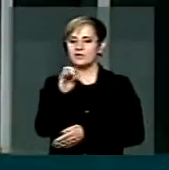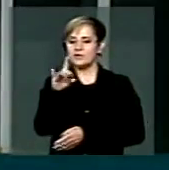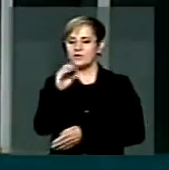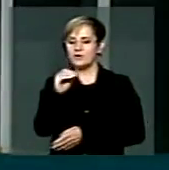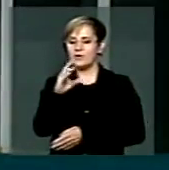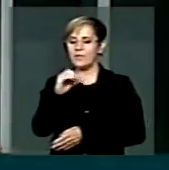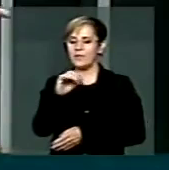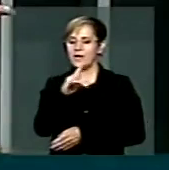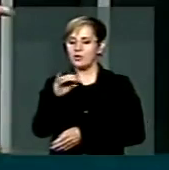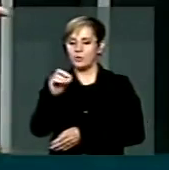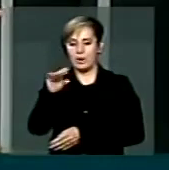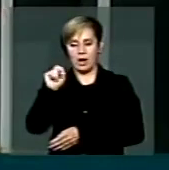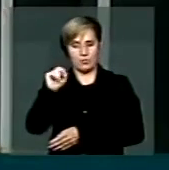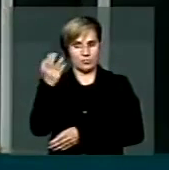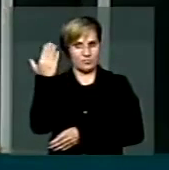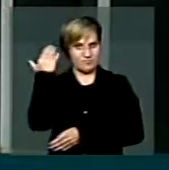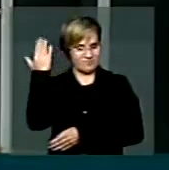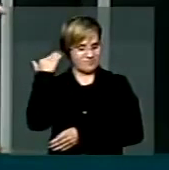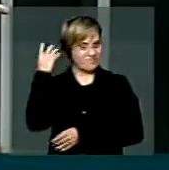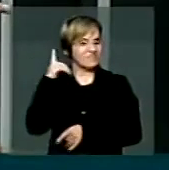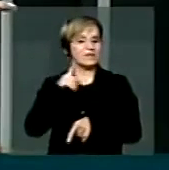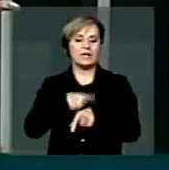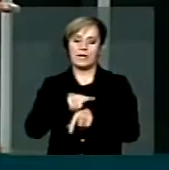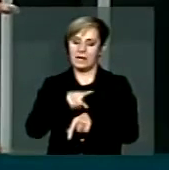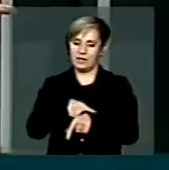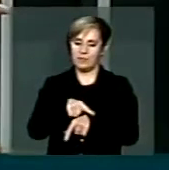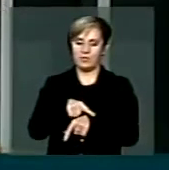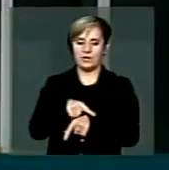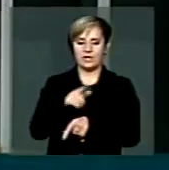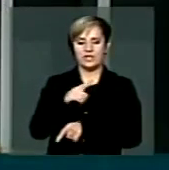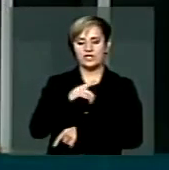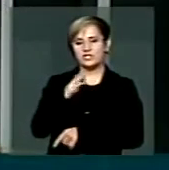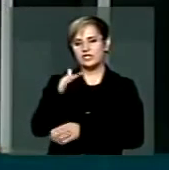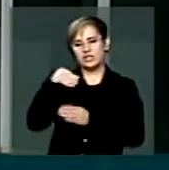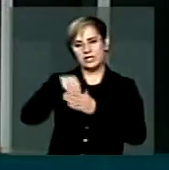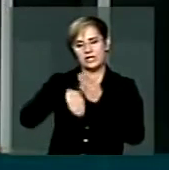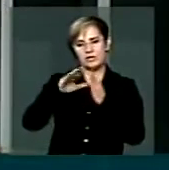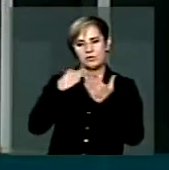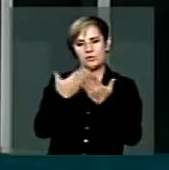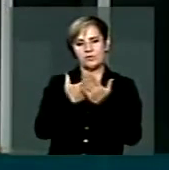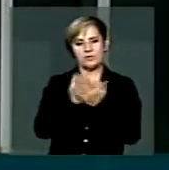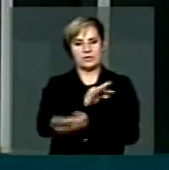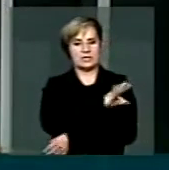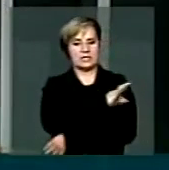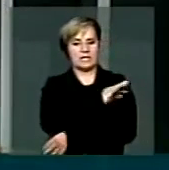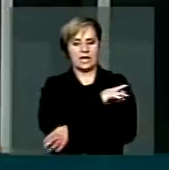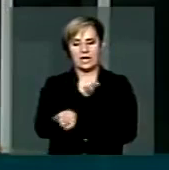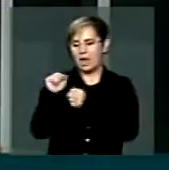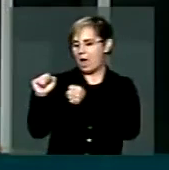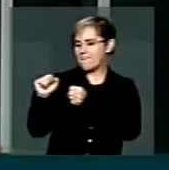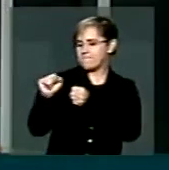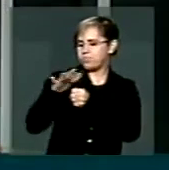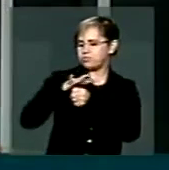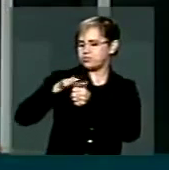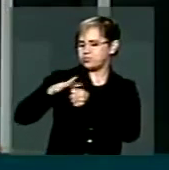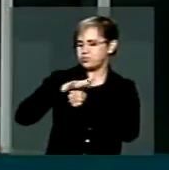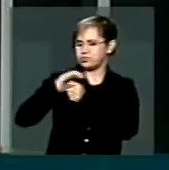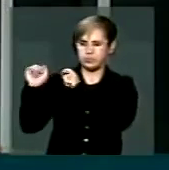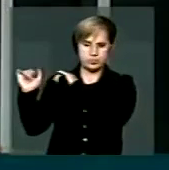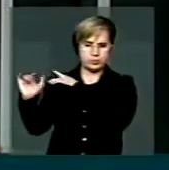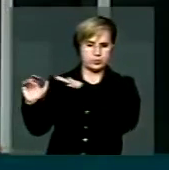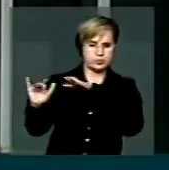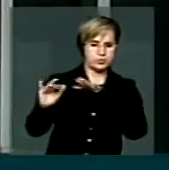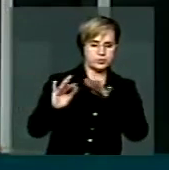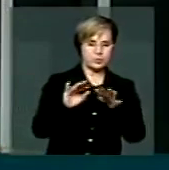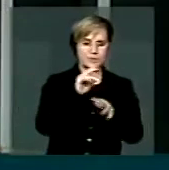tinha, na Escola Técnica encheu e os funcionários